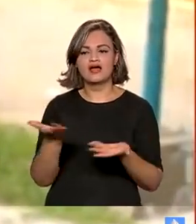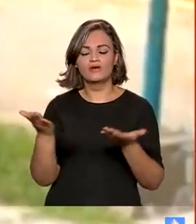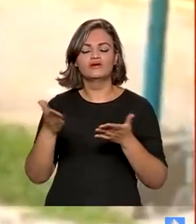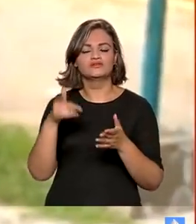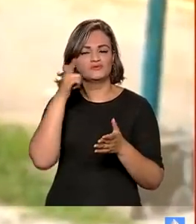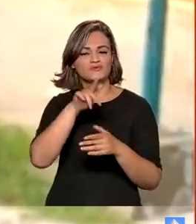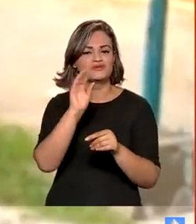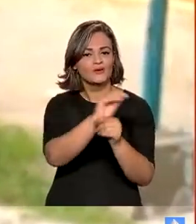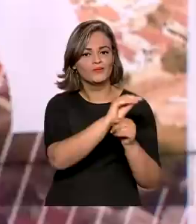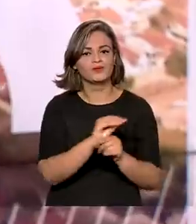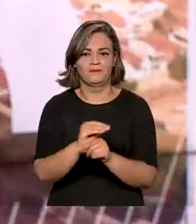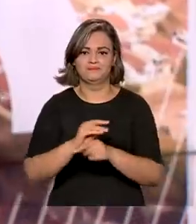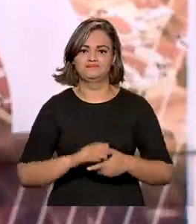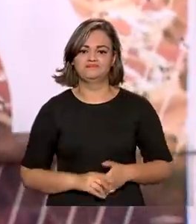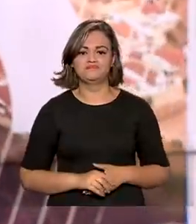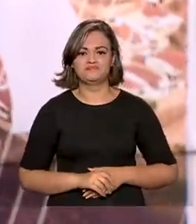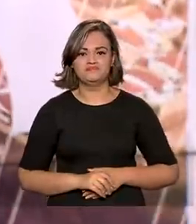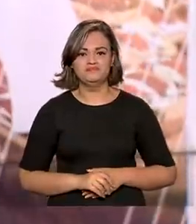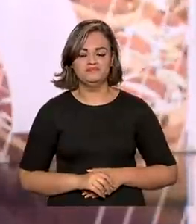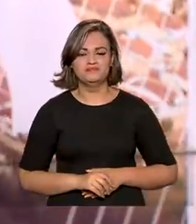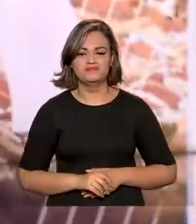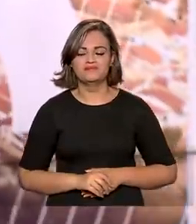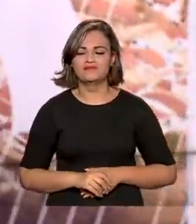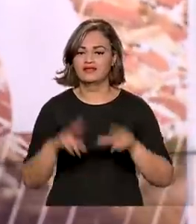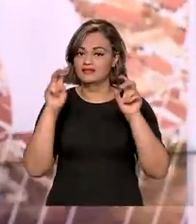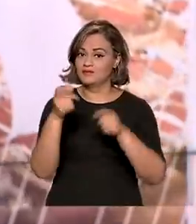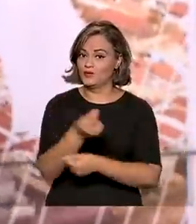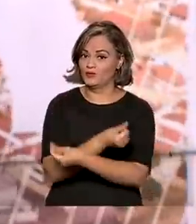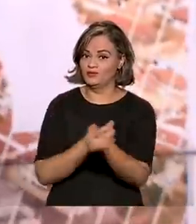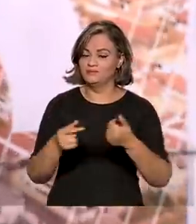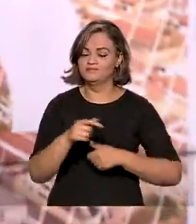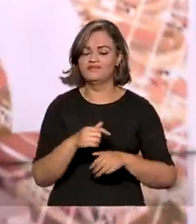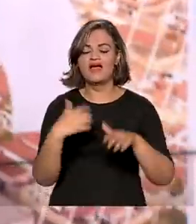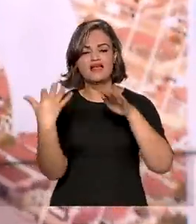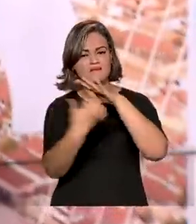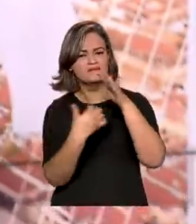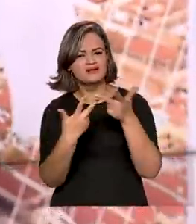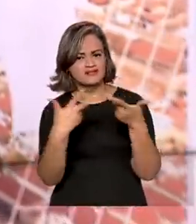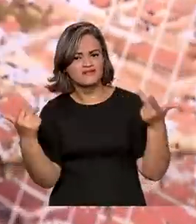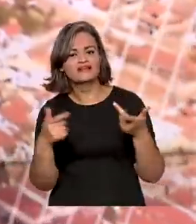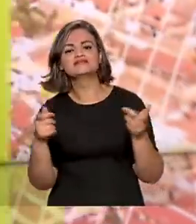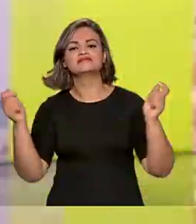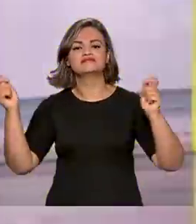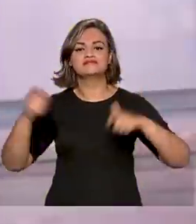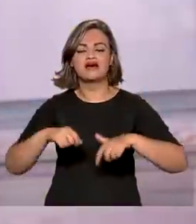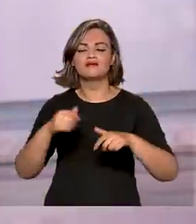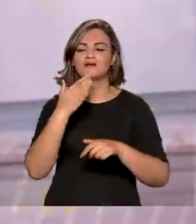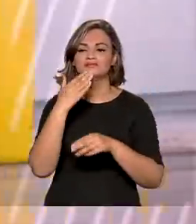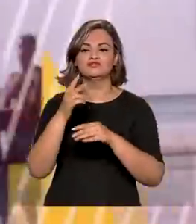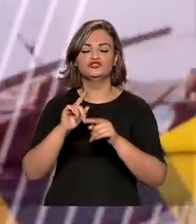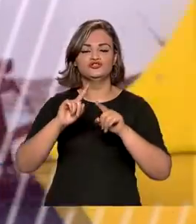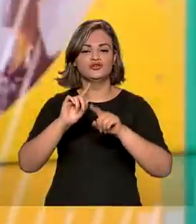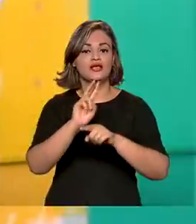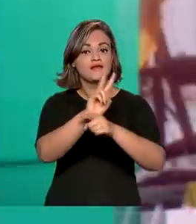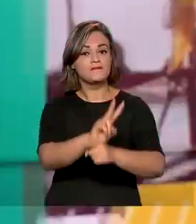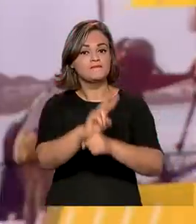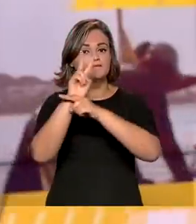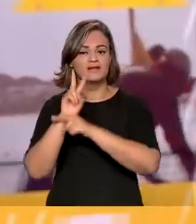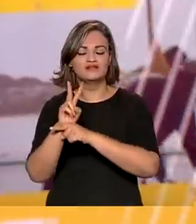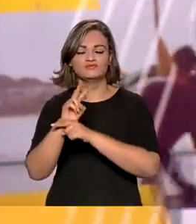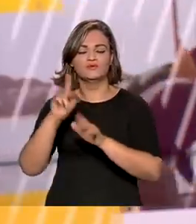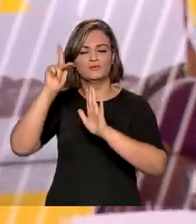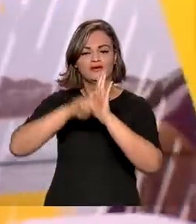seguimento para elas. Economia agora. Micro e pequenas empresas já podem contratar empréstimos pelo novo